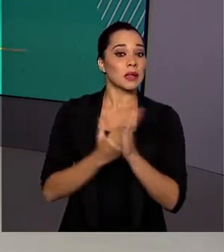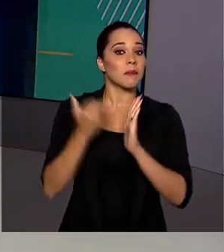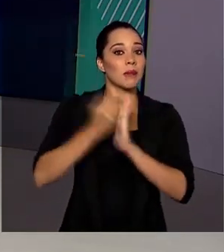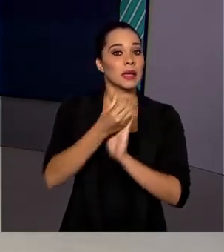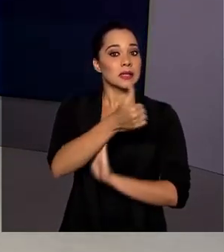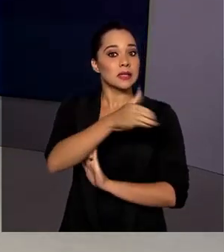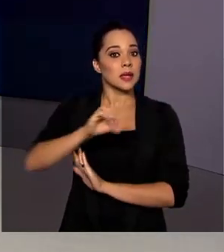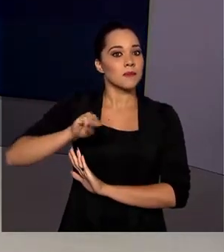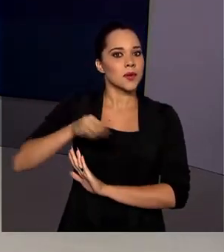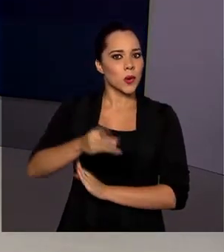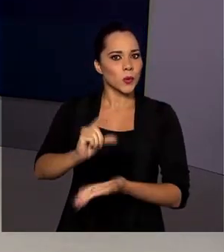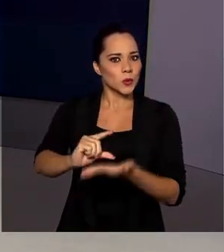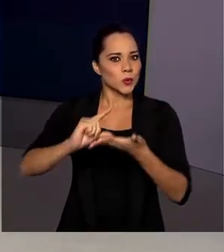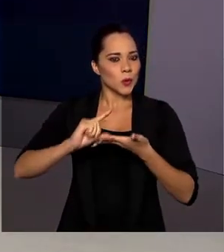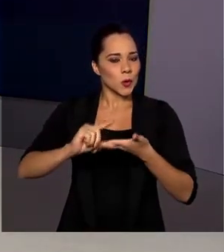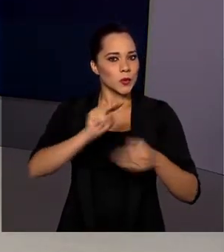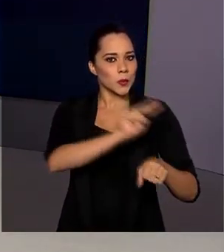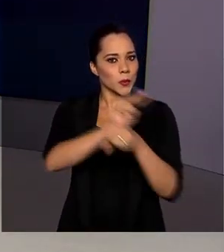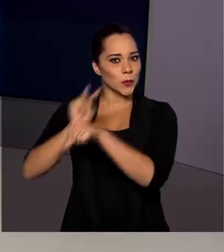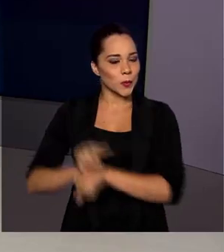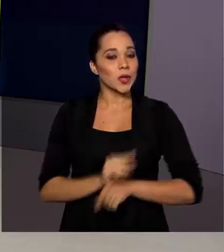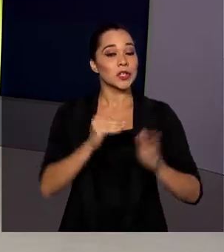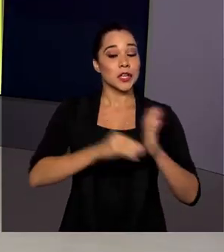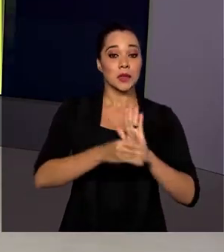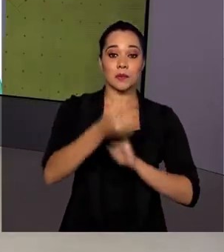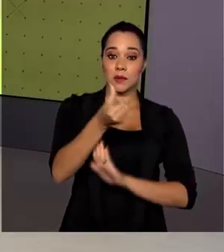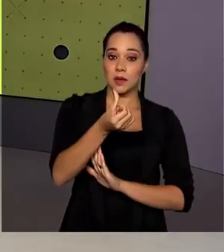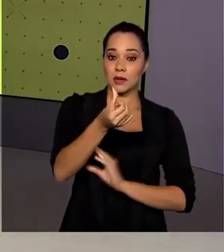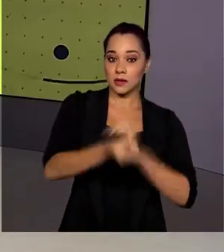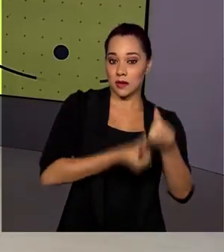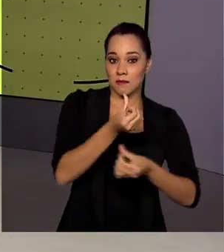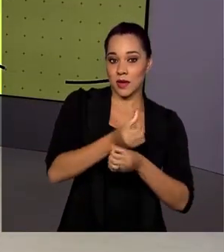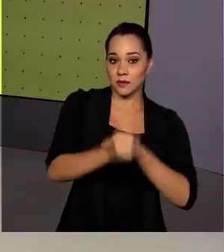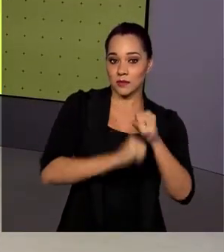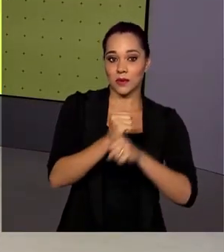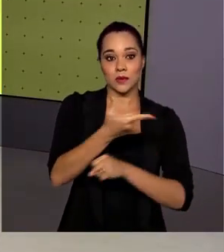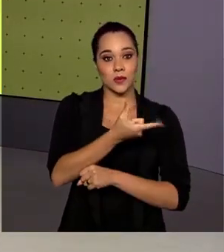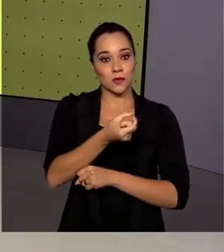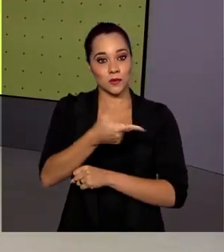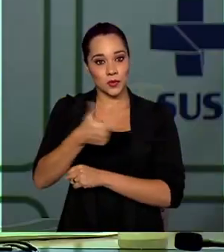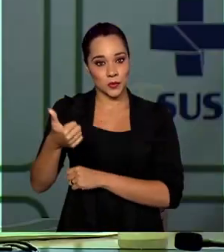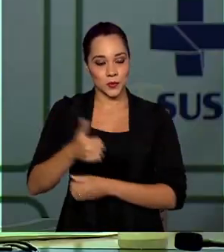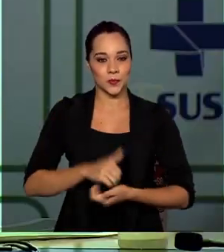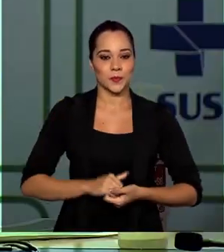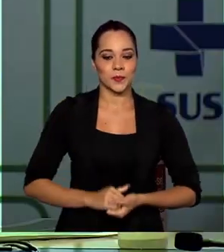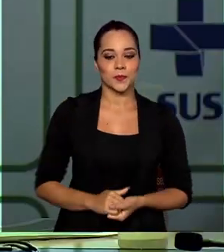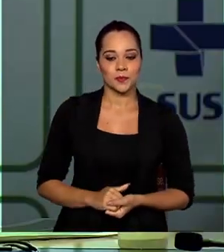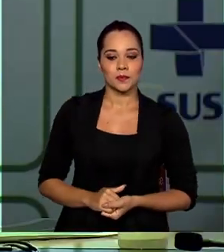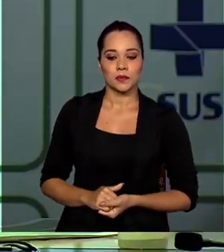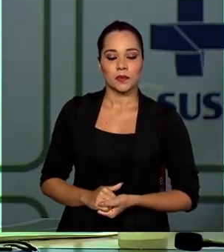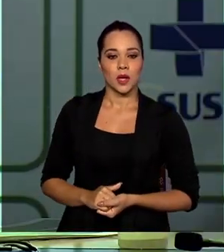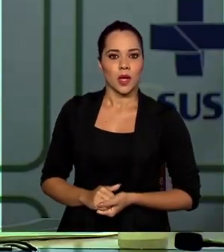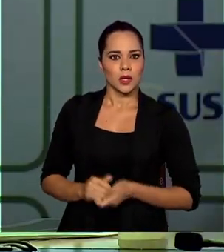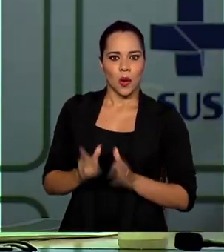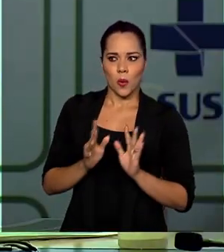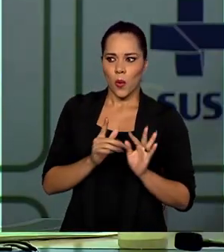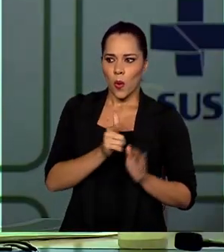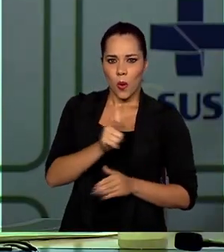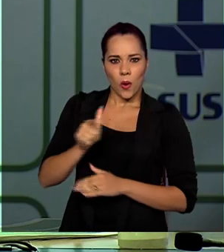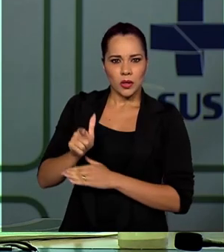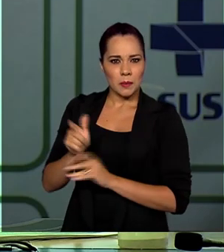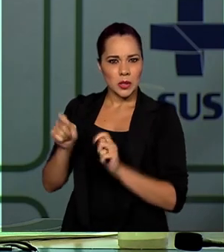100 milhões de doses da imunização já no primeiro semestre de 2021. Não descartamos nenhuma